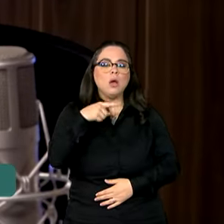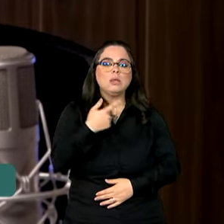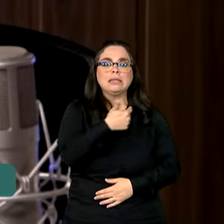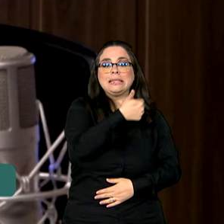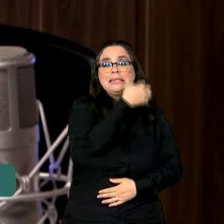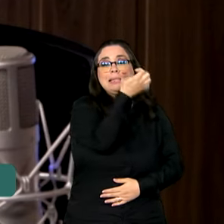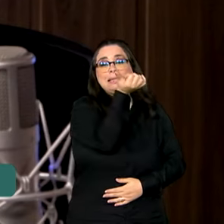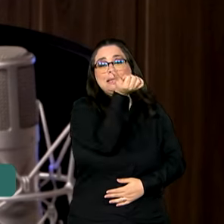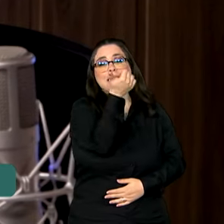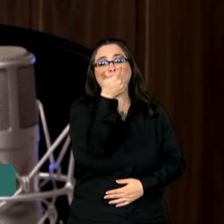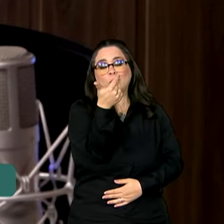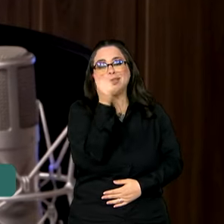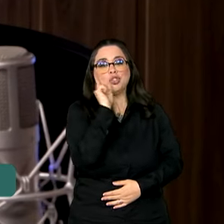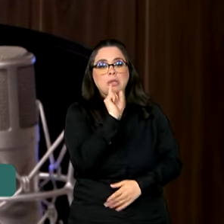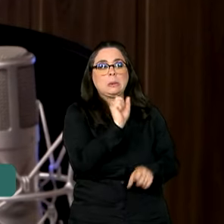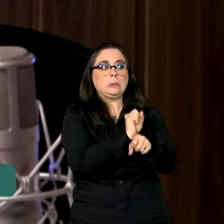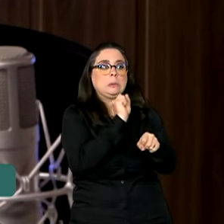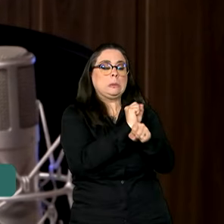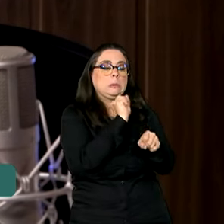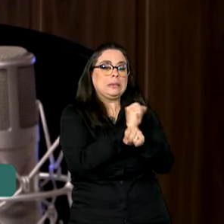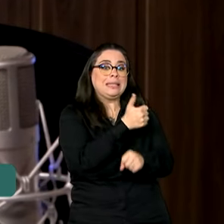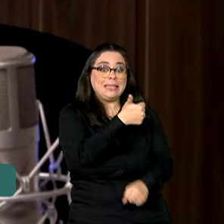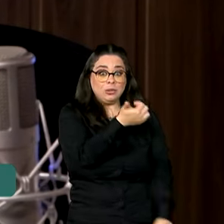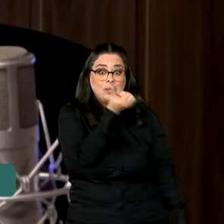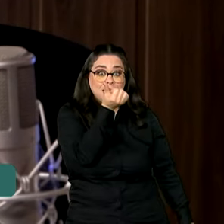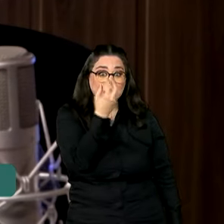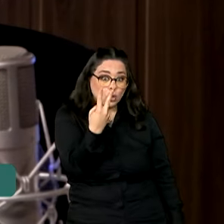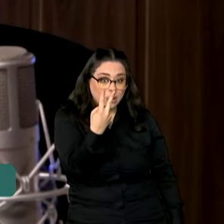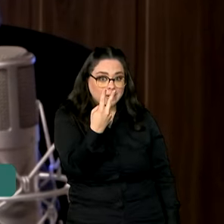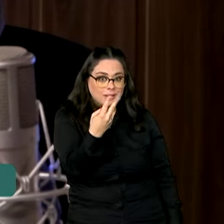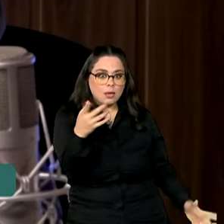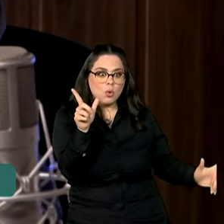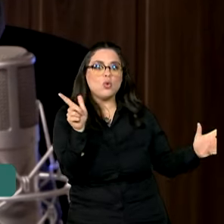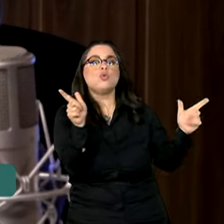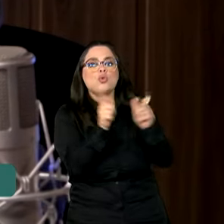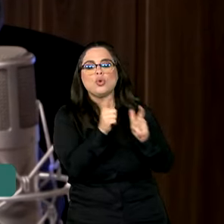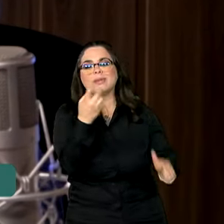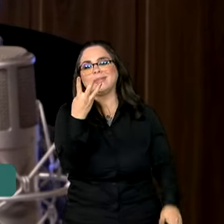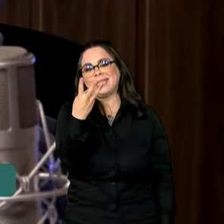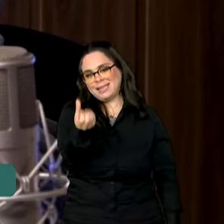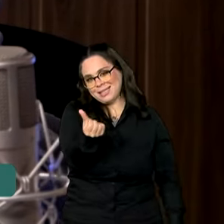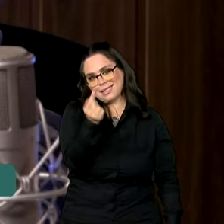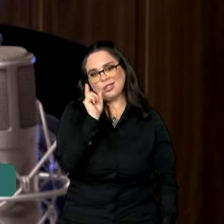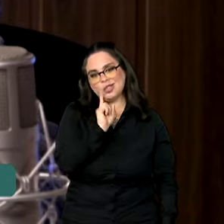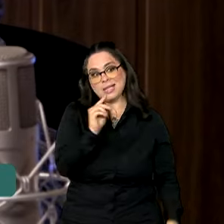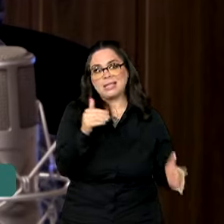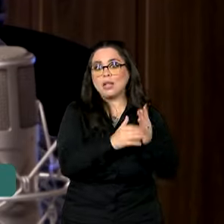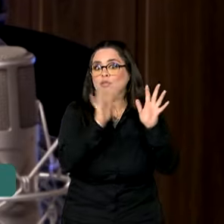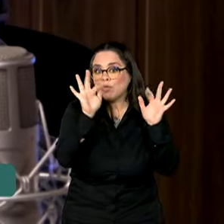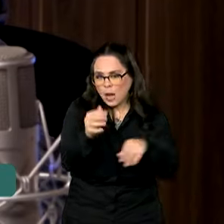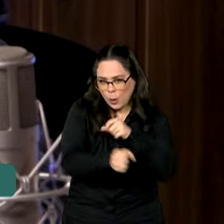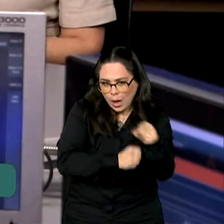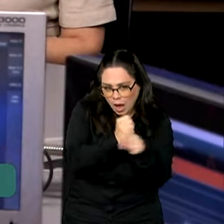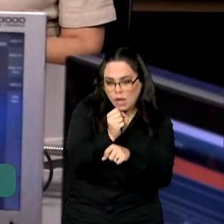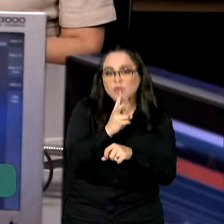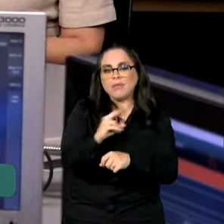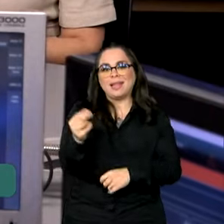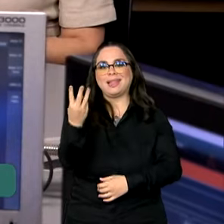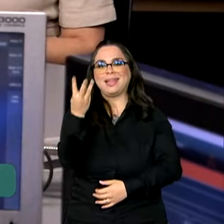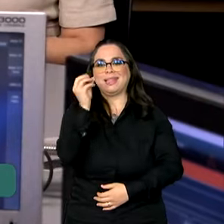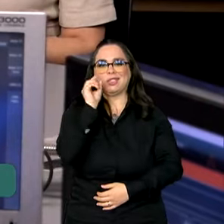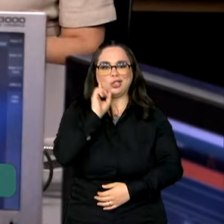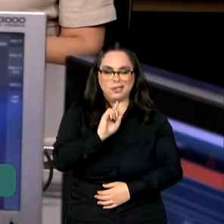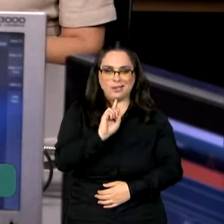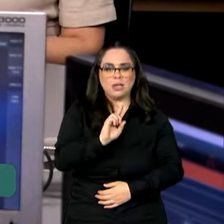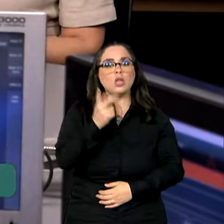162 dias em espera. Hoje a média está em 36 dias até o final do ano. Se Deus quiser, vai estar em 30 dias. Em média,